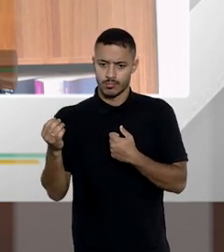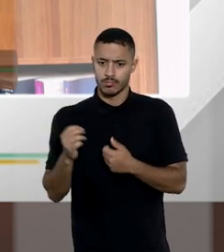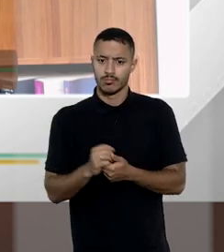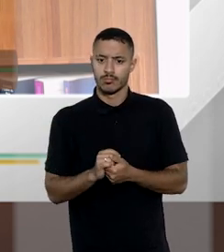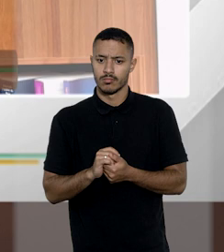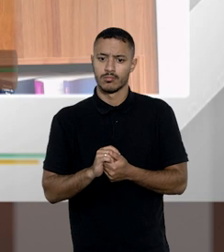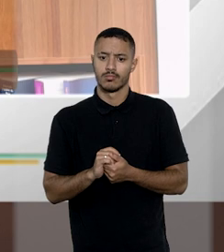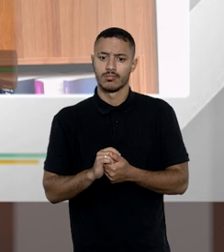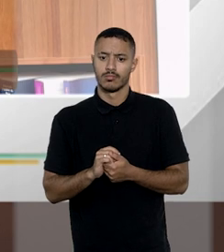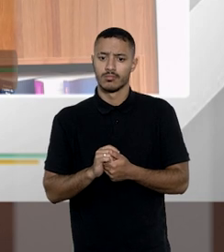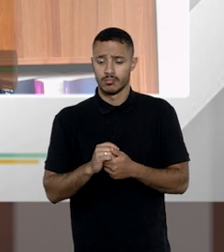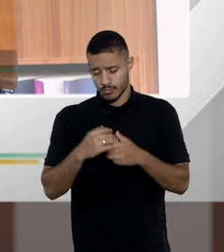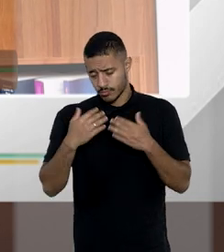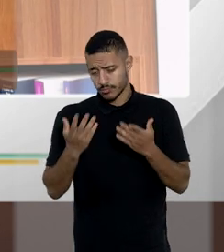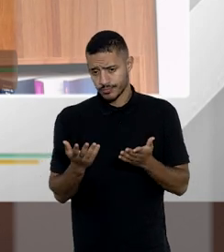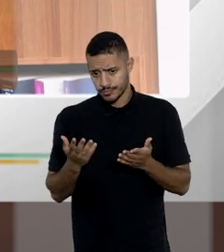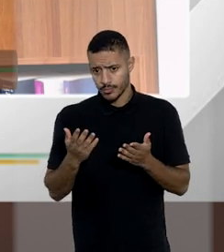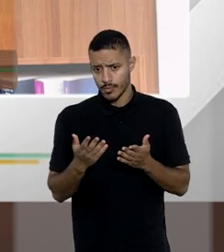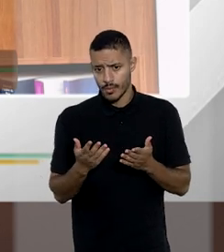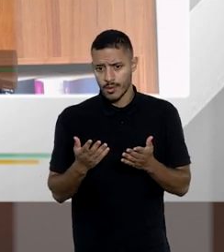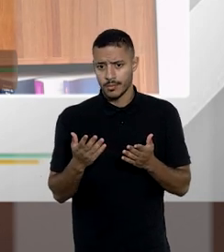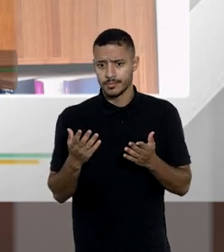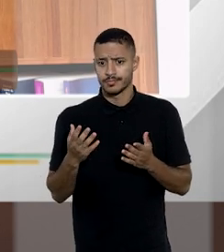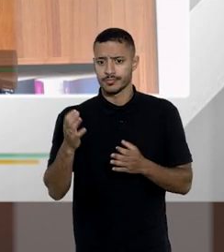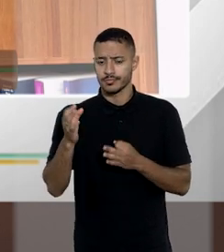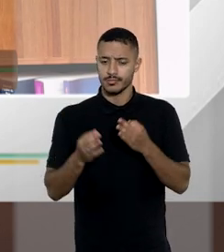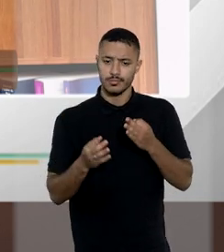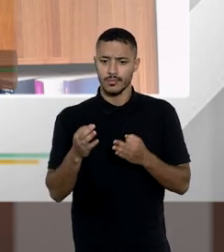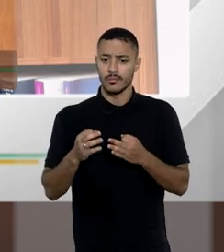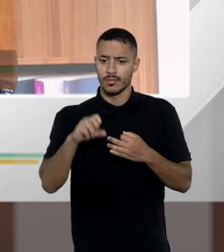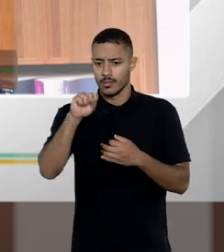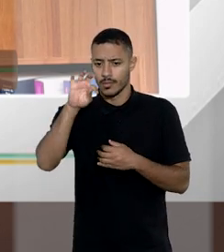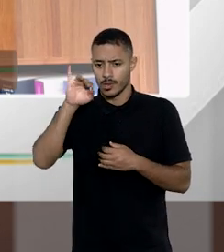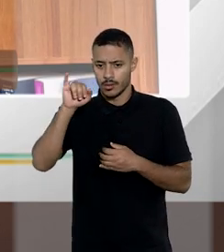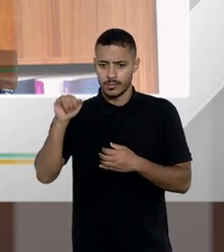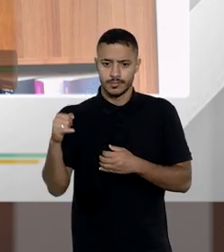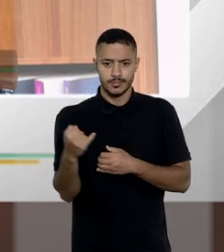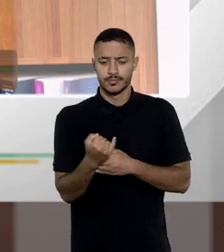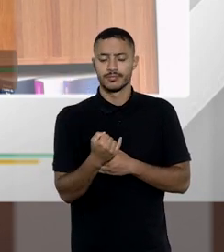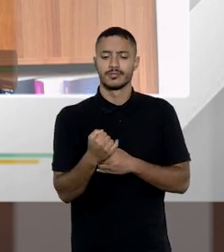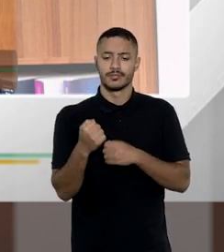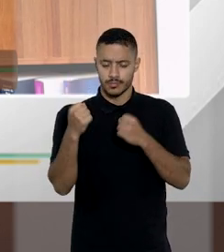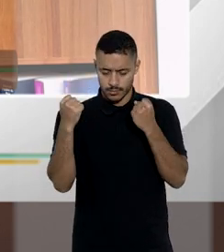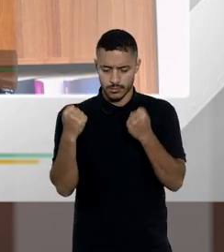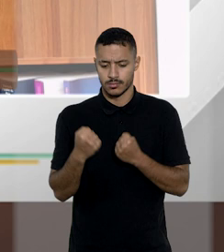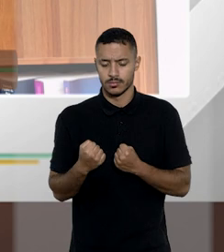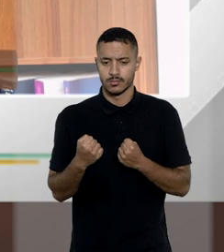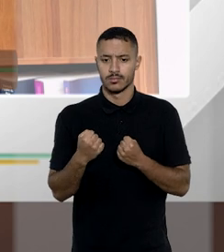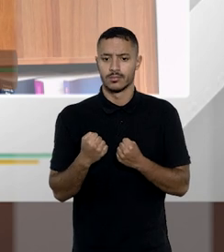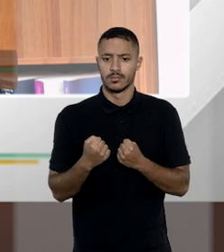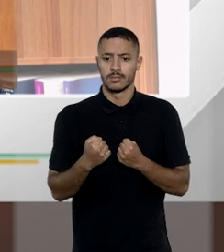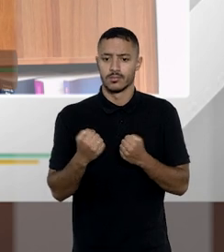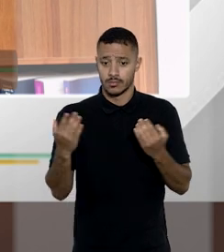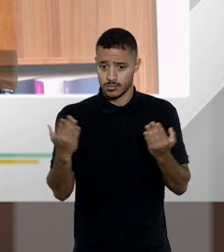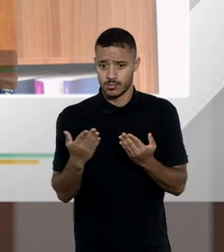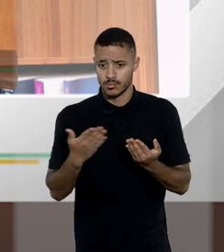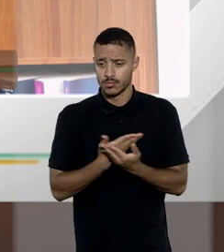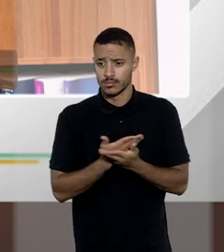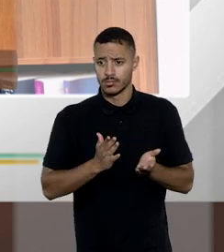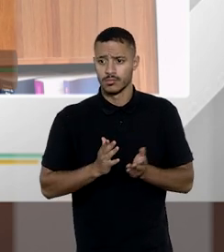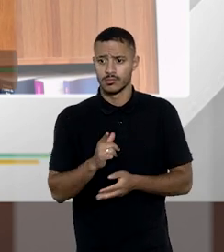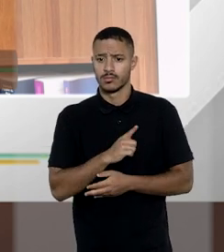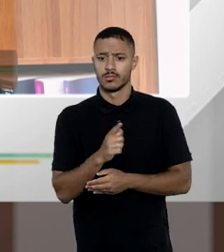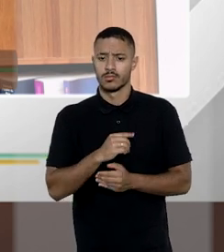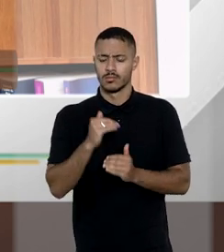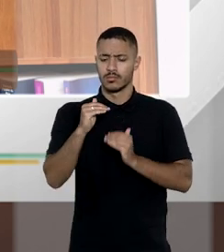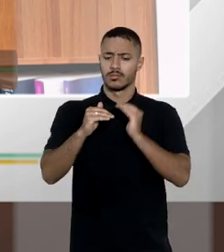sentido e a partir disso é que a jurisprudência do STJ possibilitou então que hoje